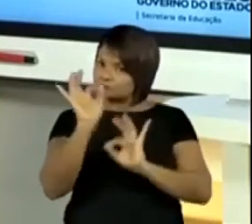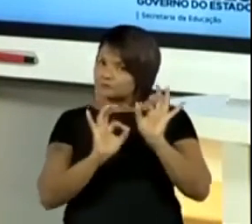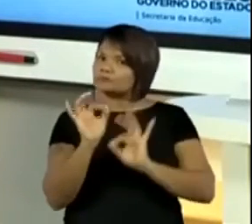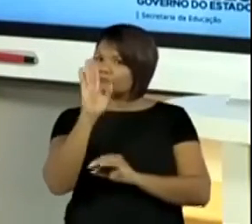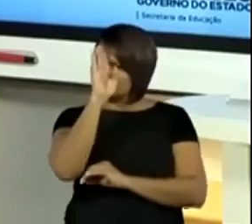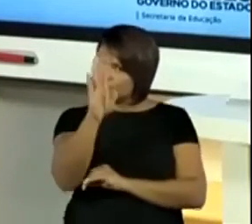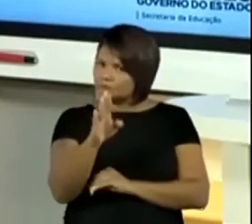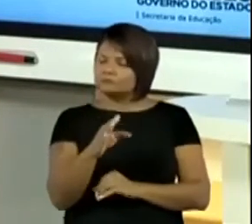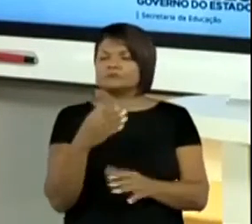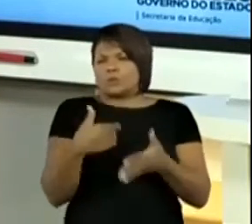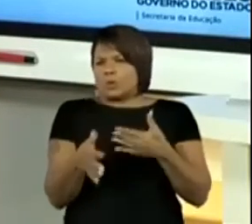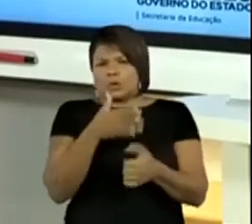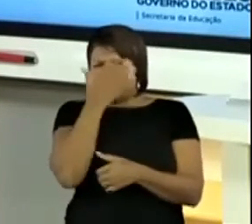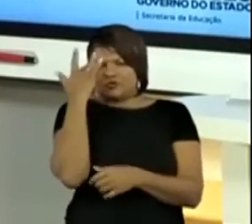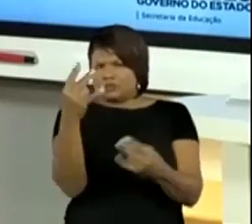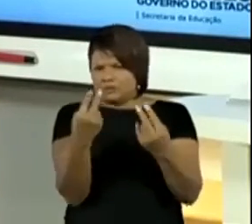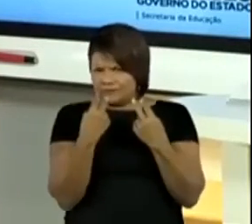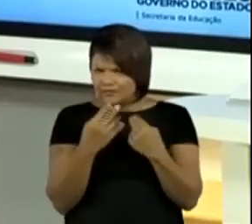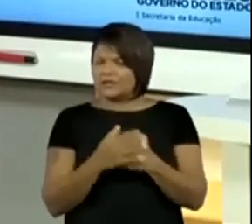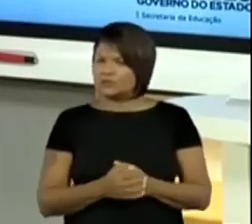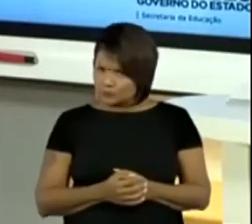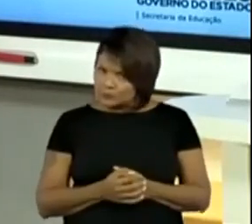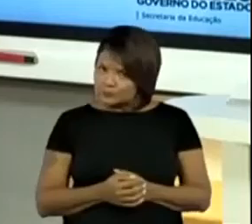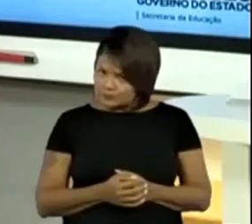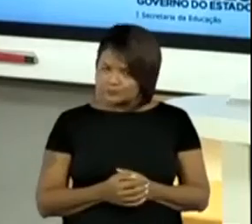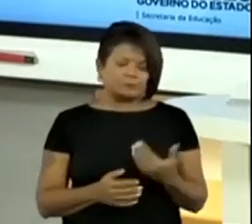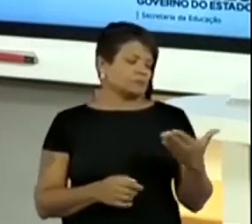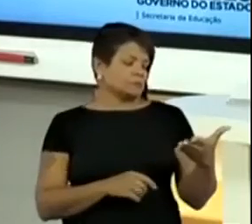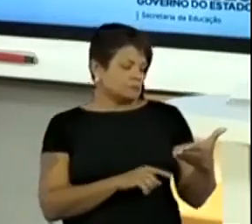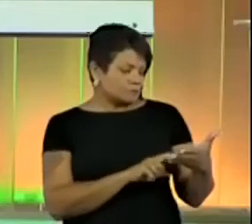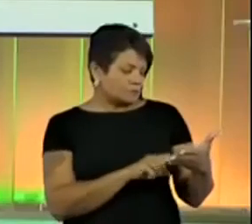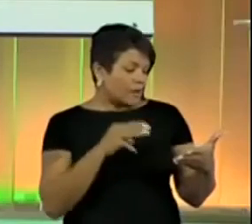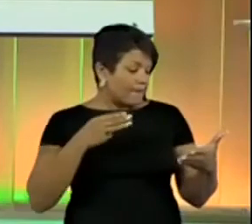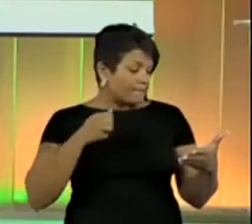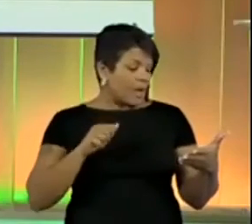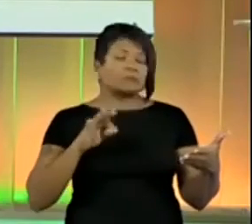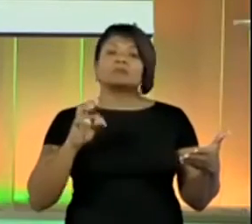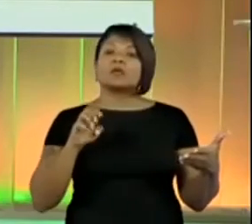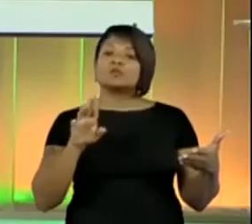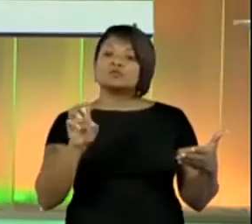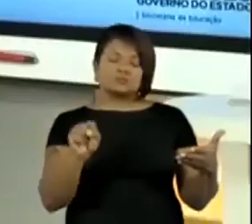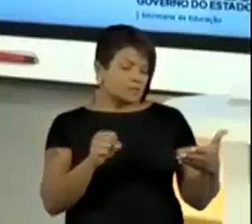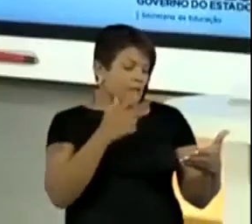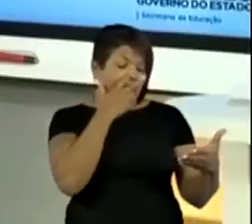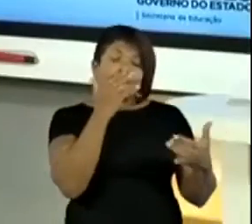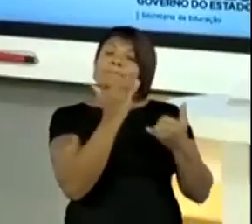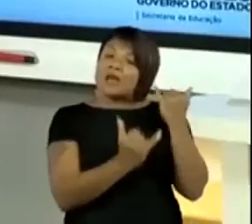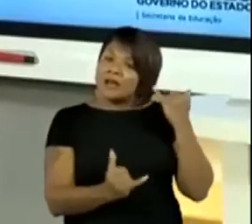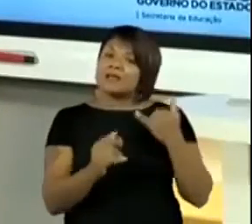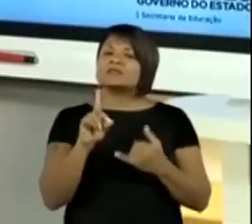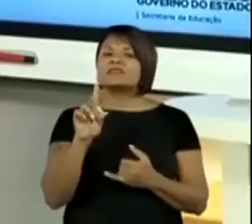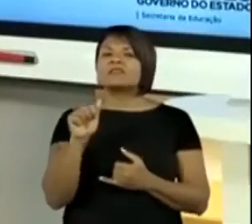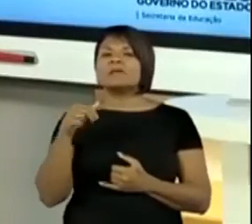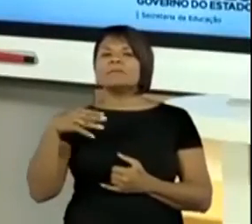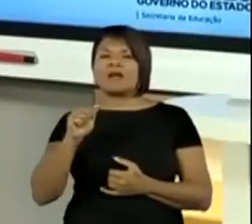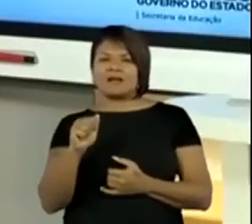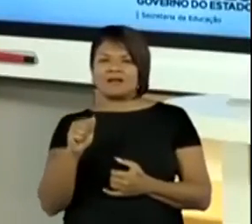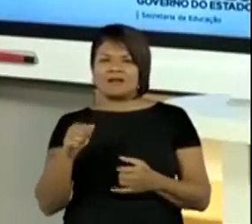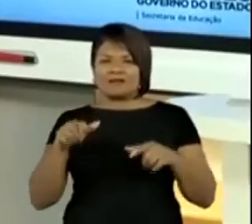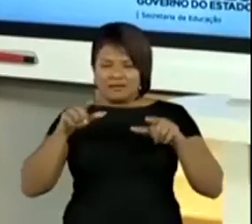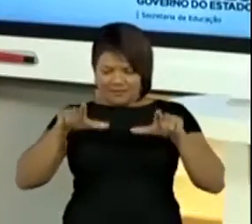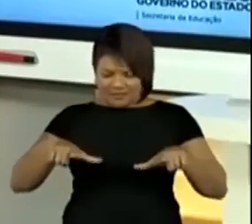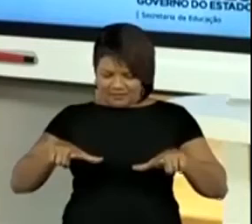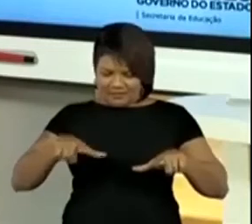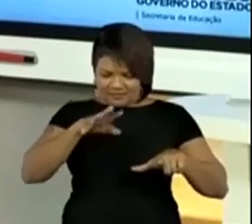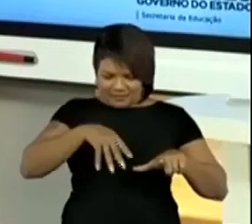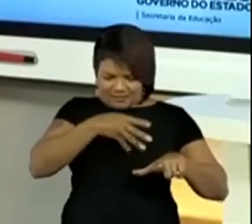estiver assistindo, tá? É para vocês que eu preparei isso. Matheus. É meio parecido com o dama. Sim, Matheus. Por